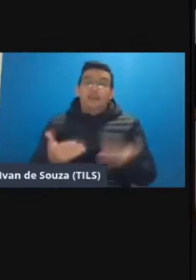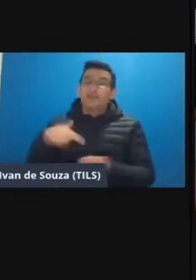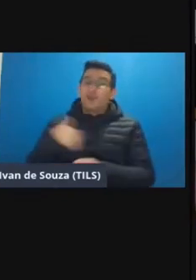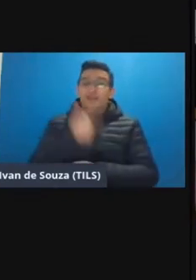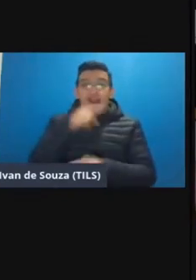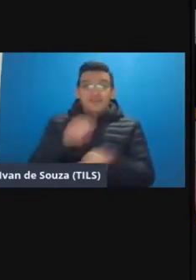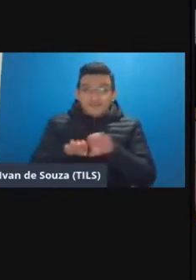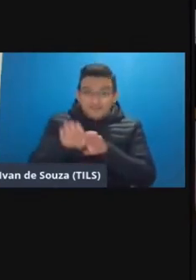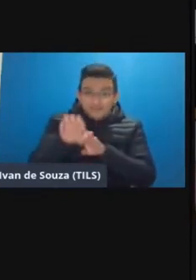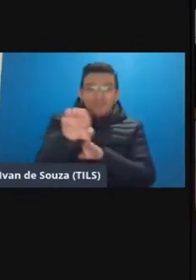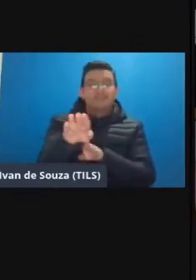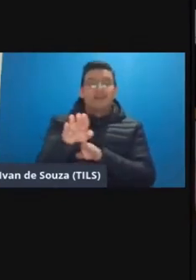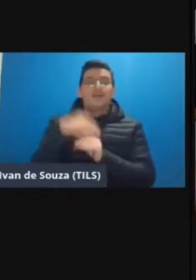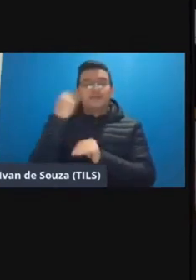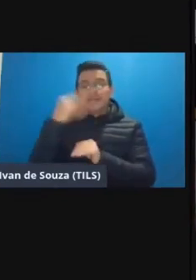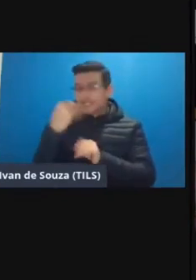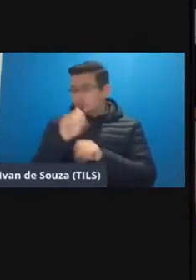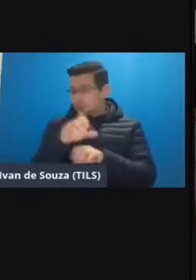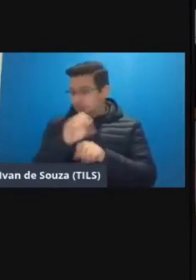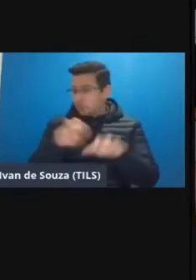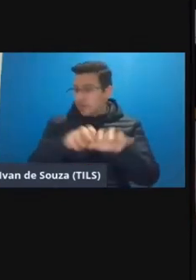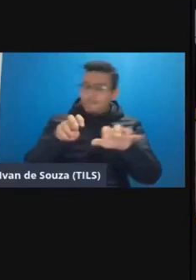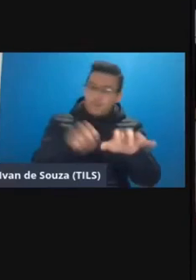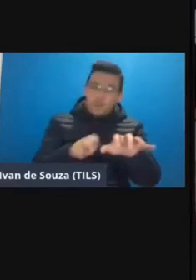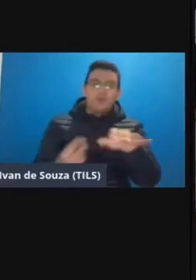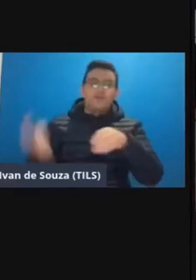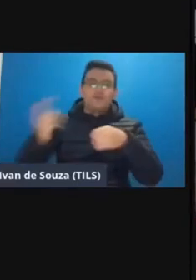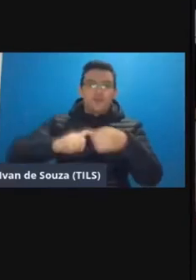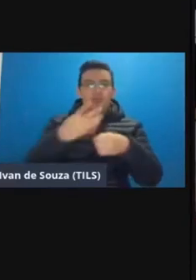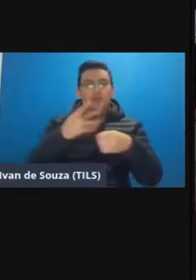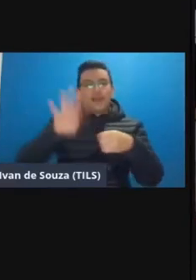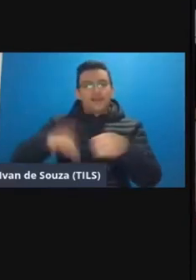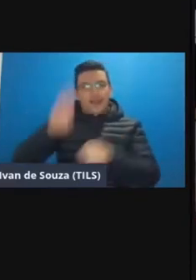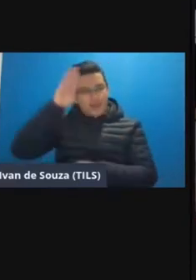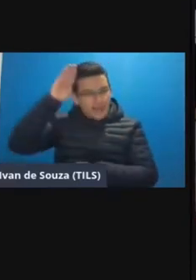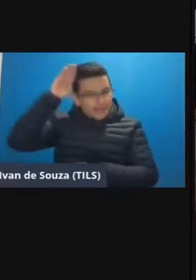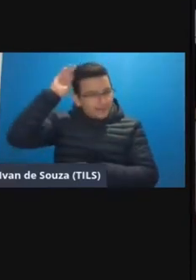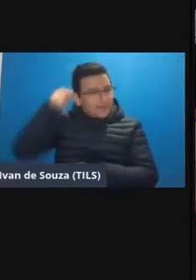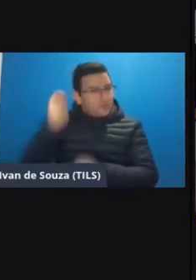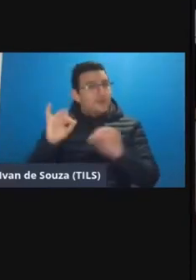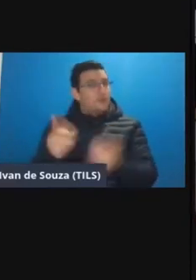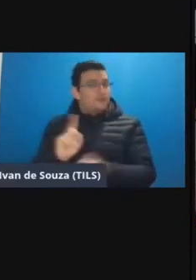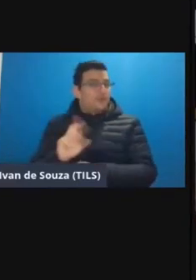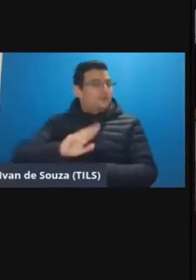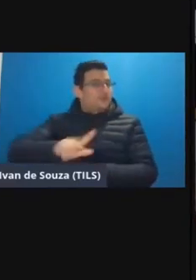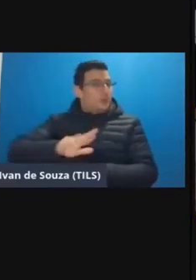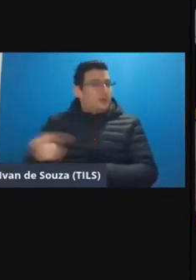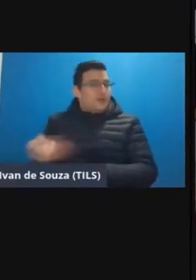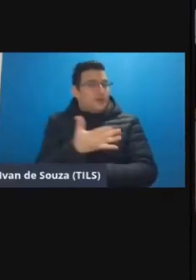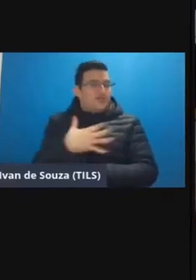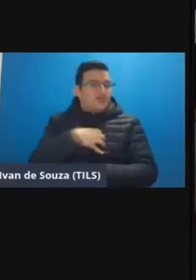com a experiência do ensino remoto para essa retomada do calendário acadêmico para então não não é uma nova